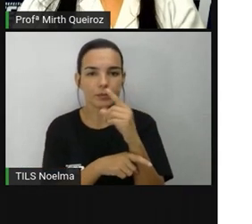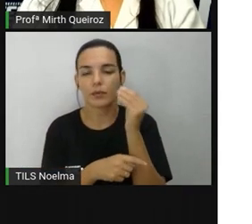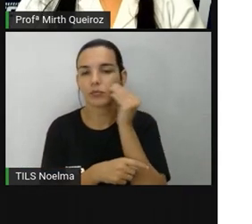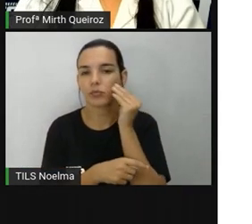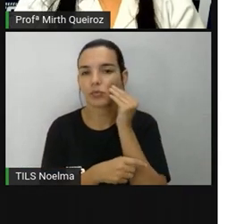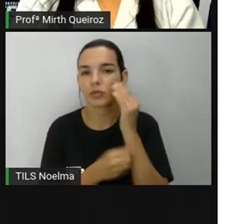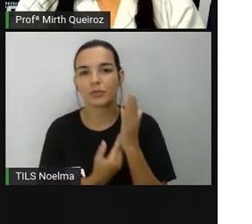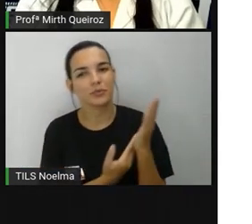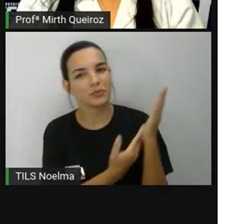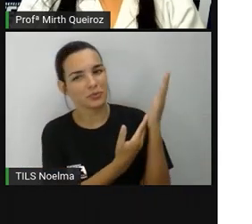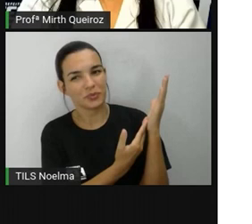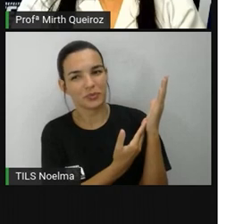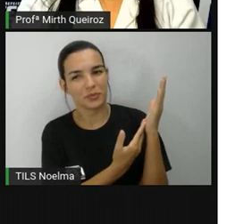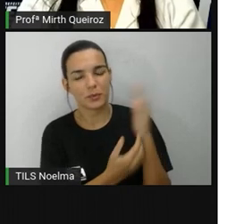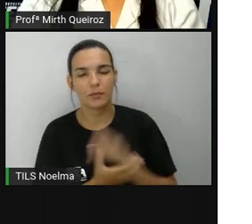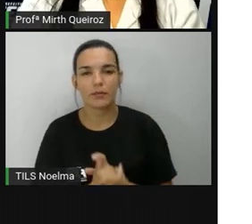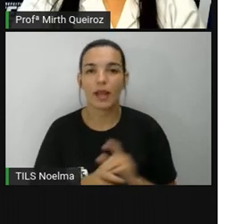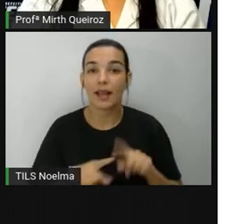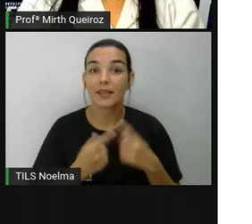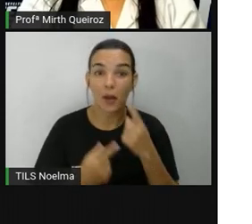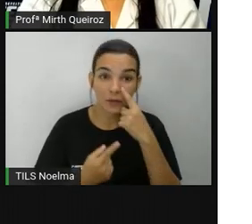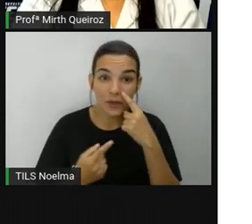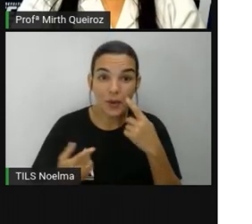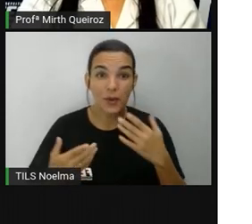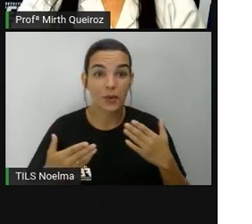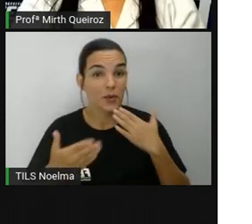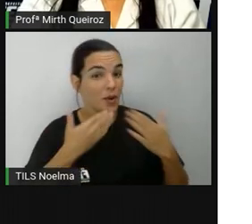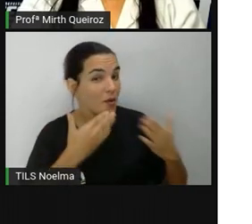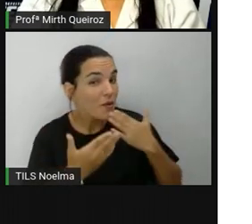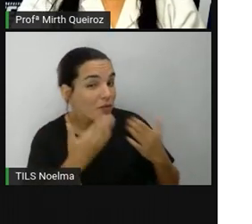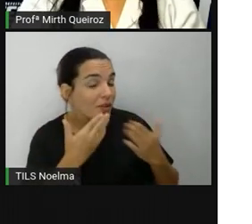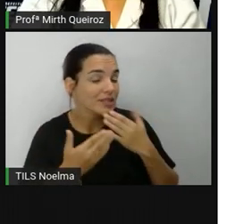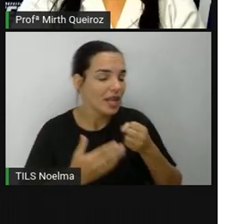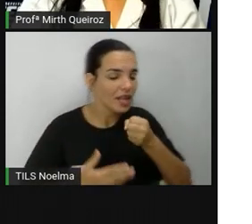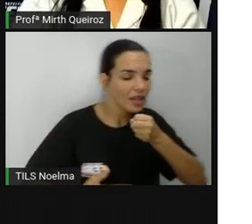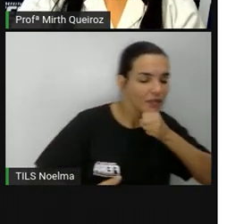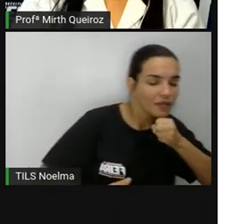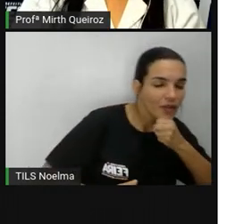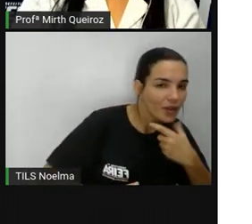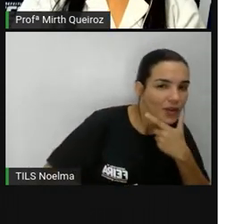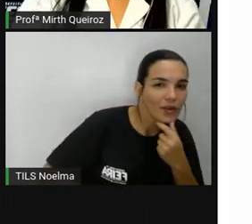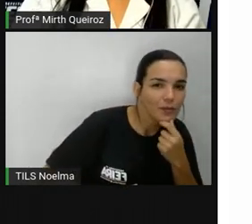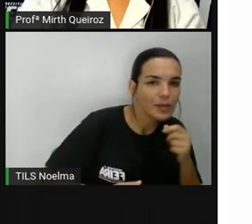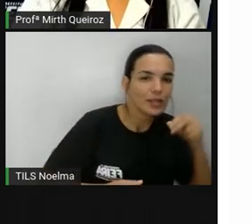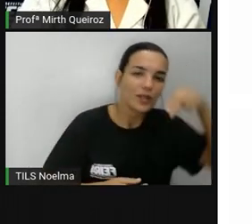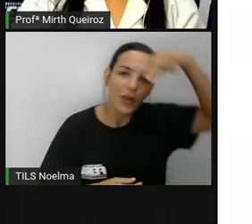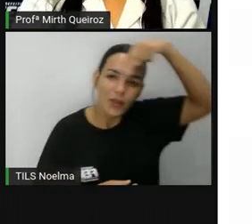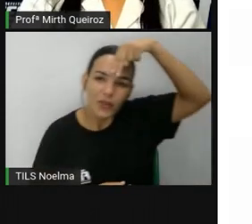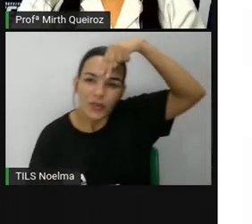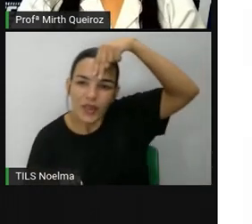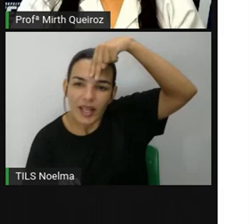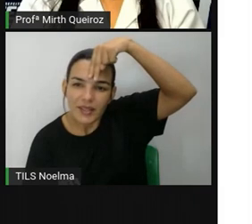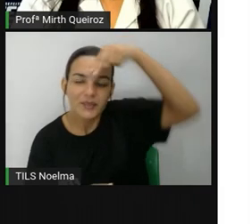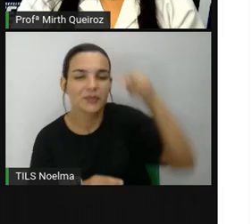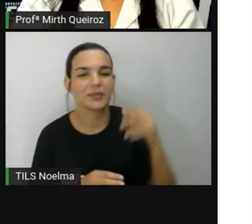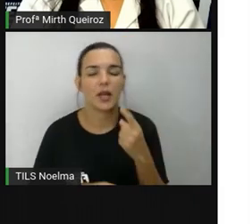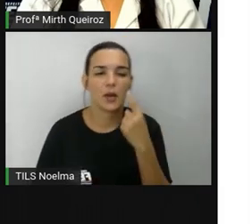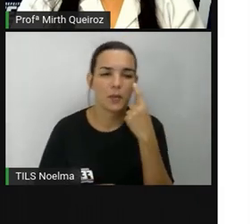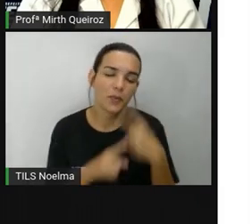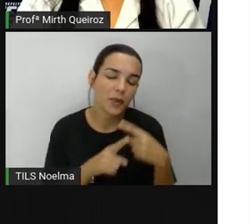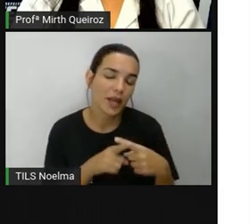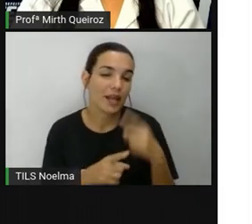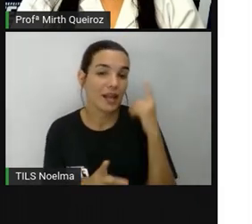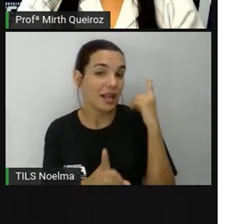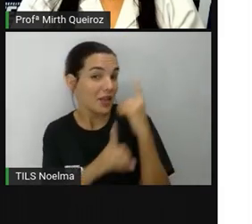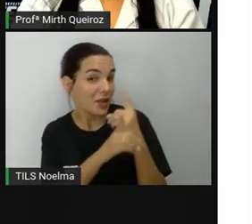E nós tivemos um diálogo entre o avô e o neto, onde a criança diz que queria encontrar sementes